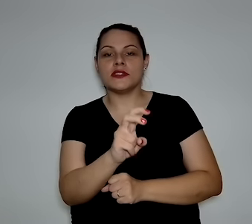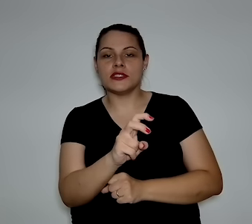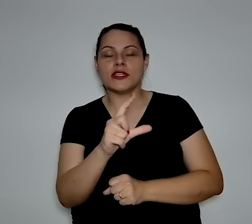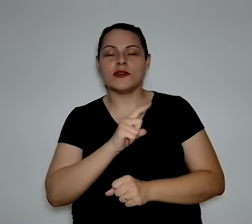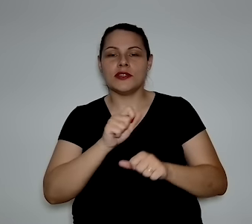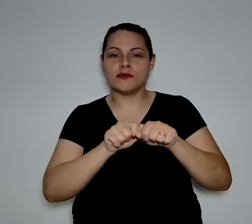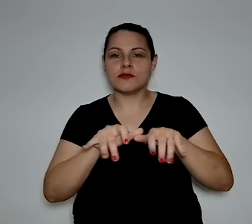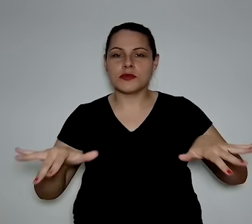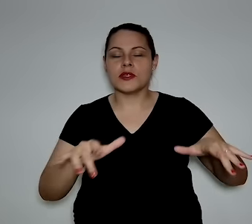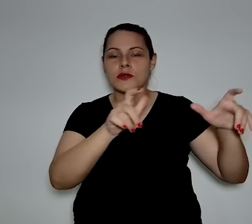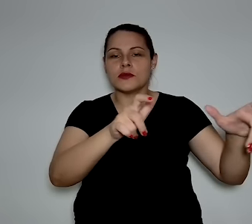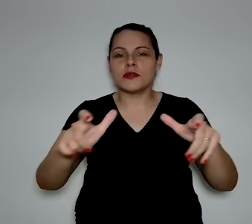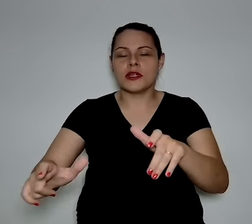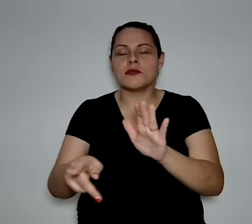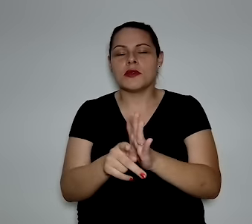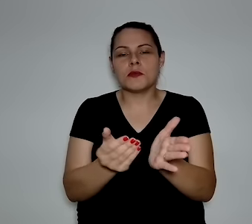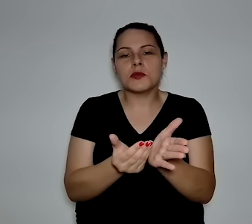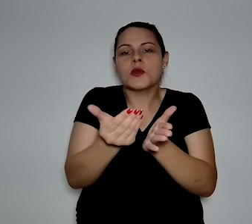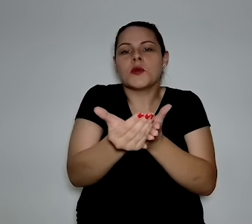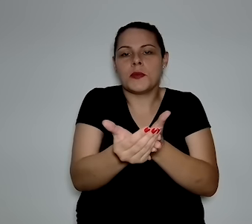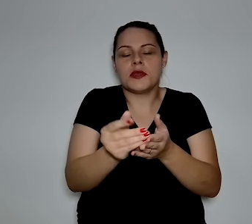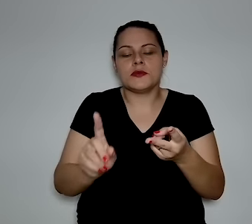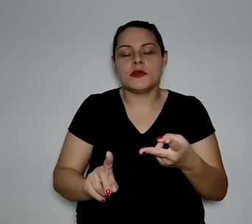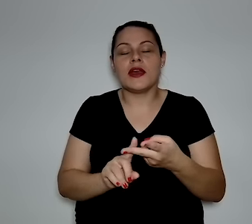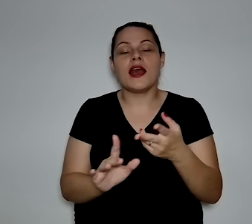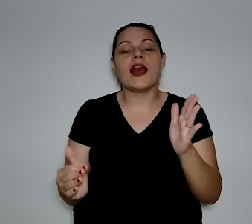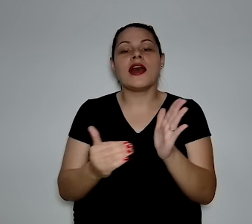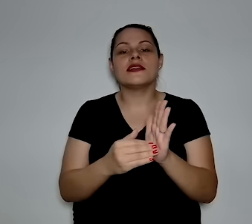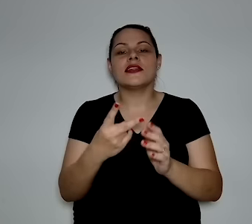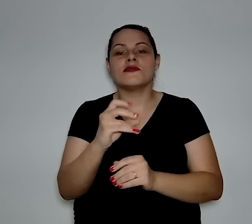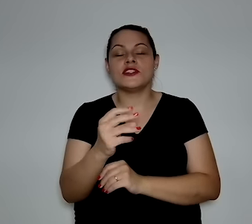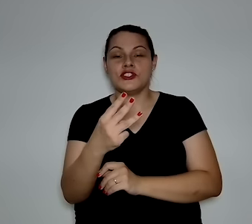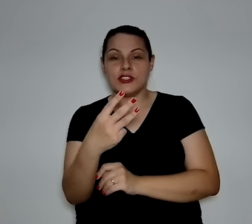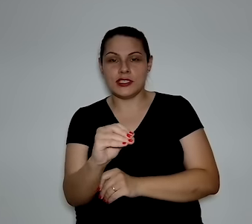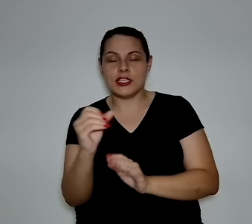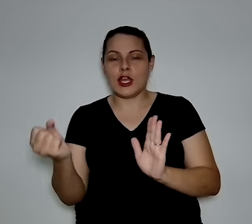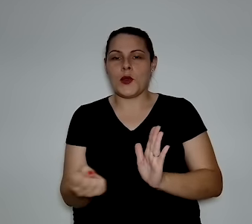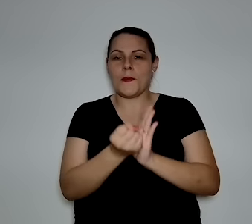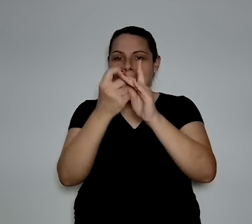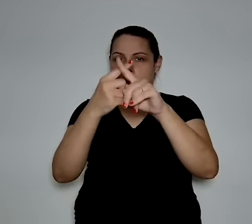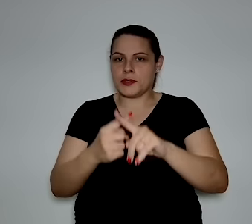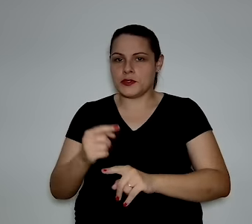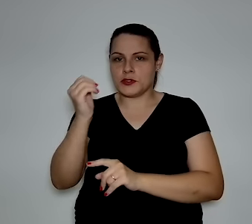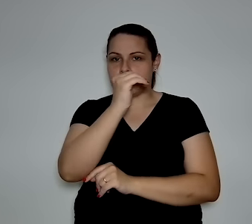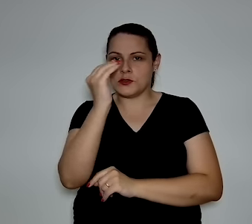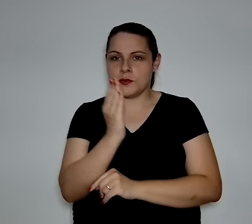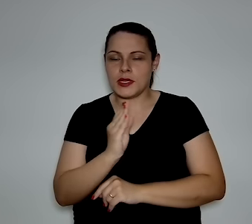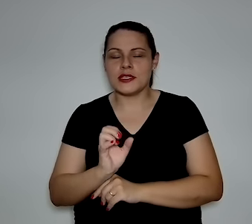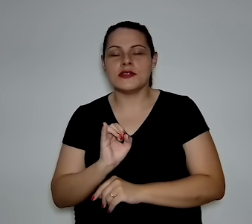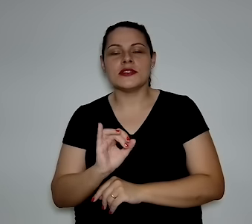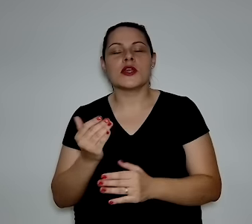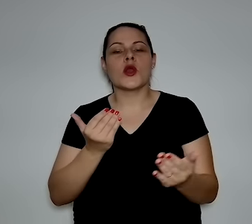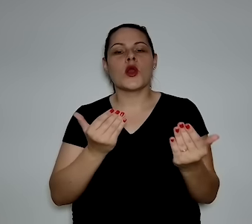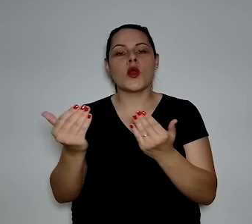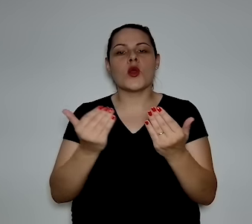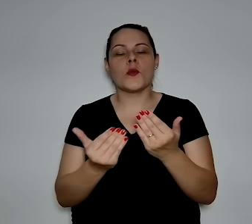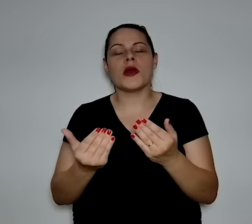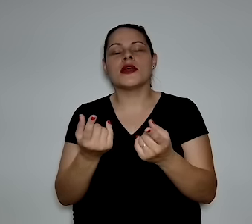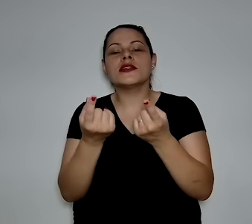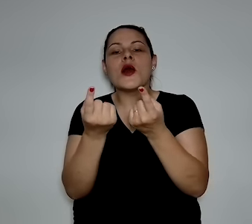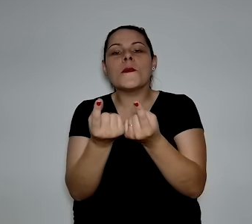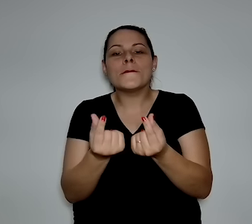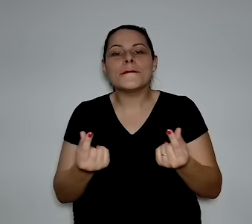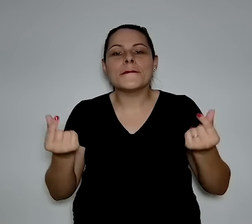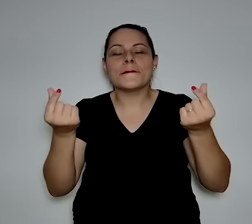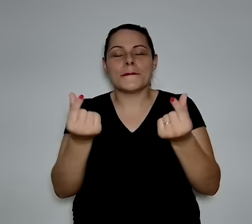tivemos essa disseminação de plantas pilotos. 2030, que é um marco de competitividade do Brasil quando se diz respeito a